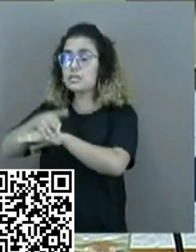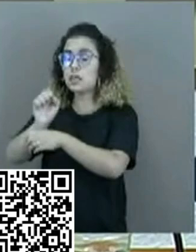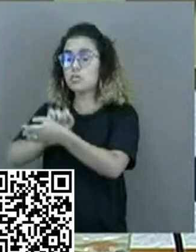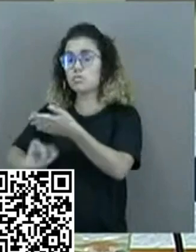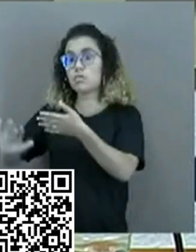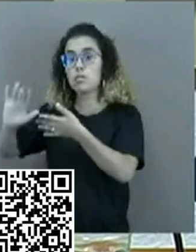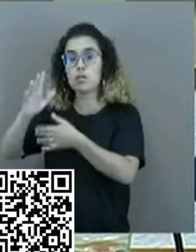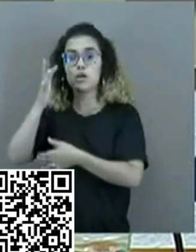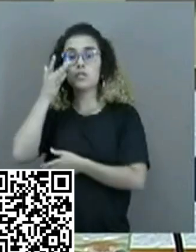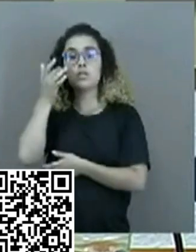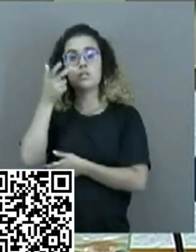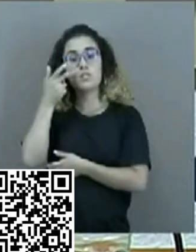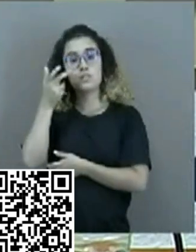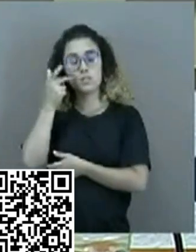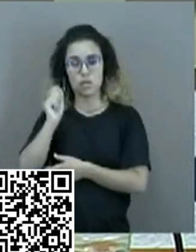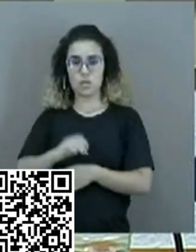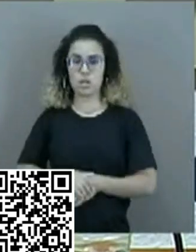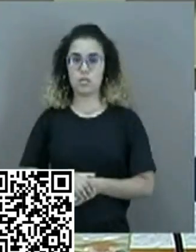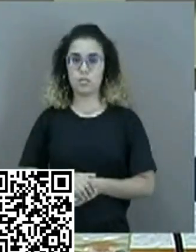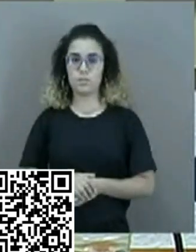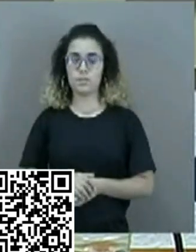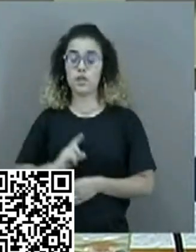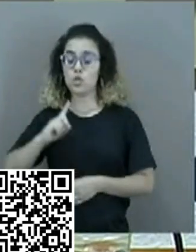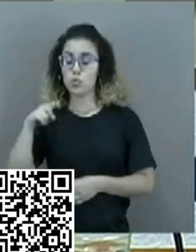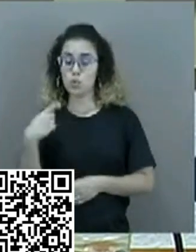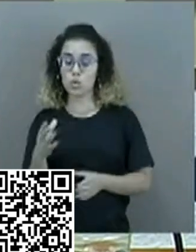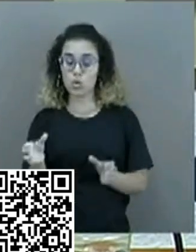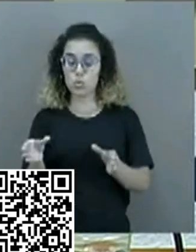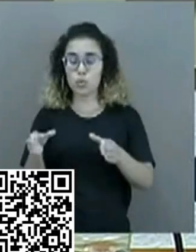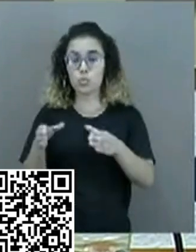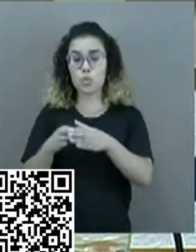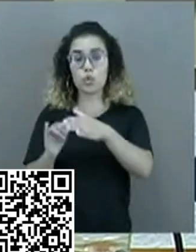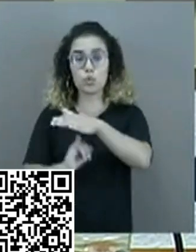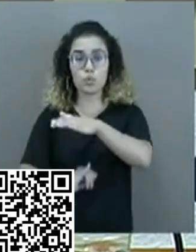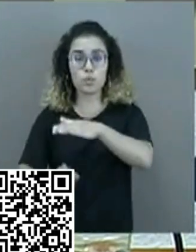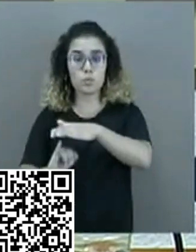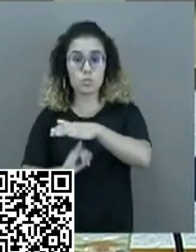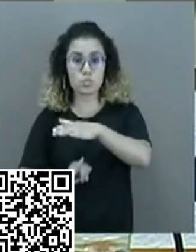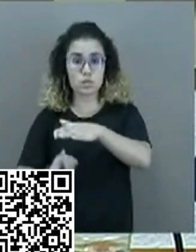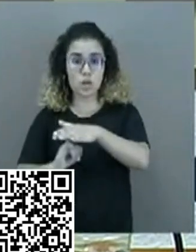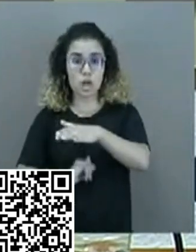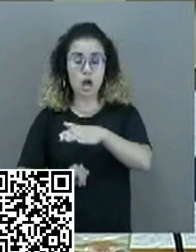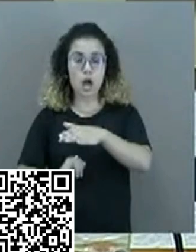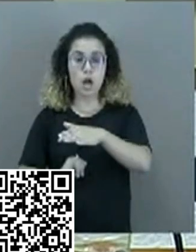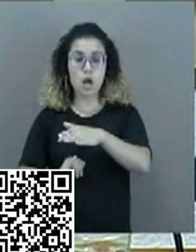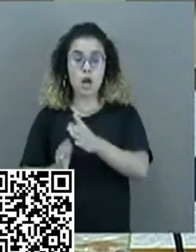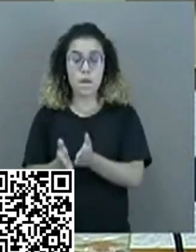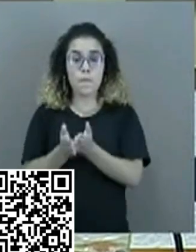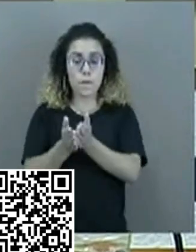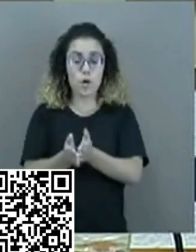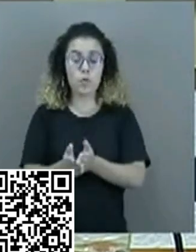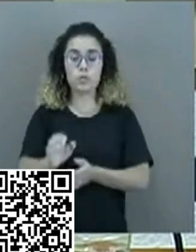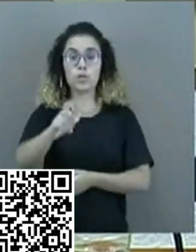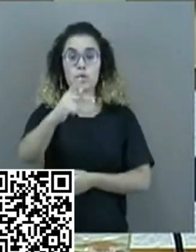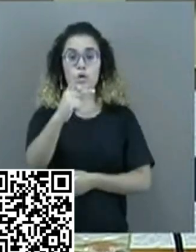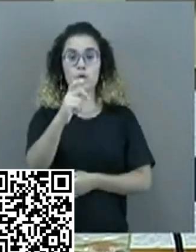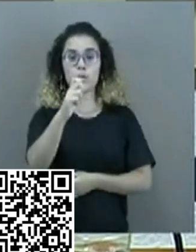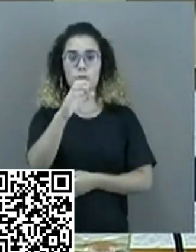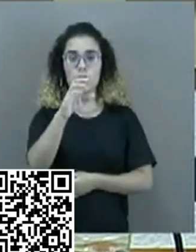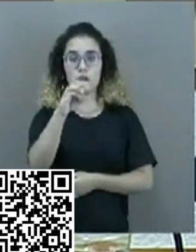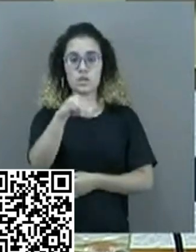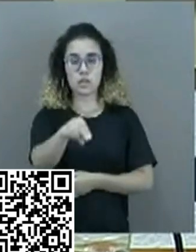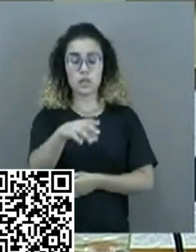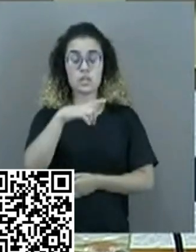O nosso complexo industrial portuário do PSEM tem uma área de 16